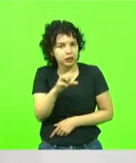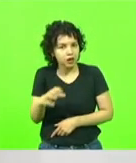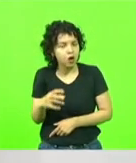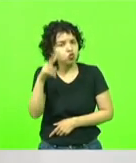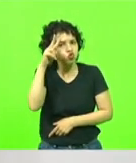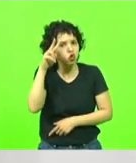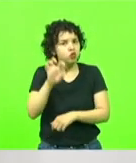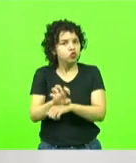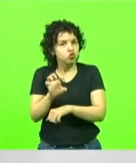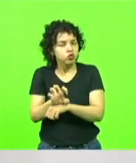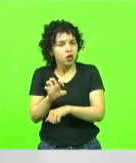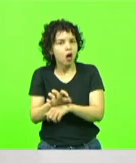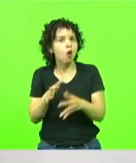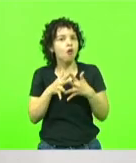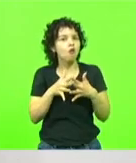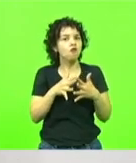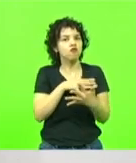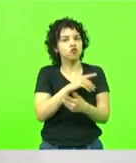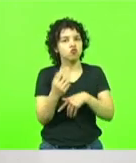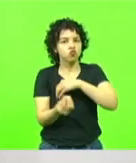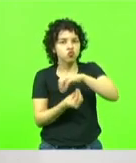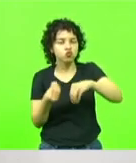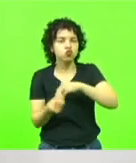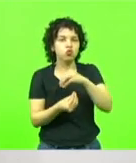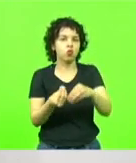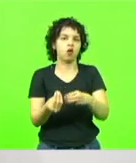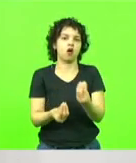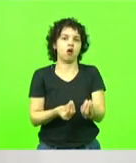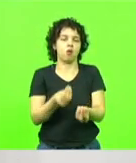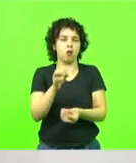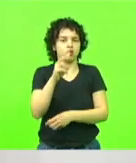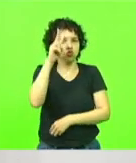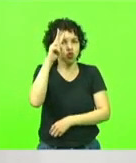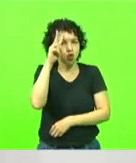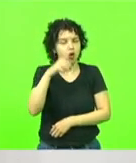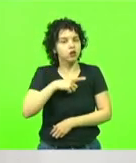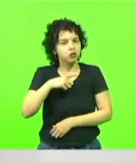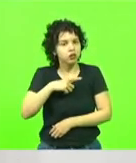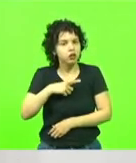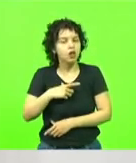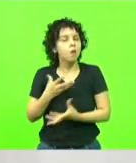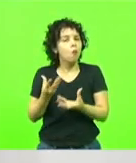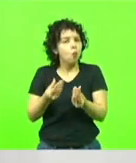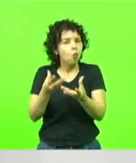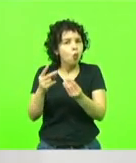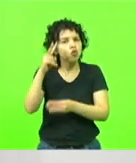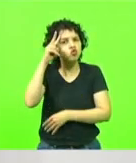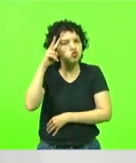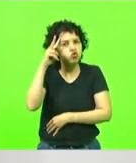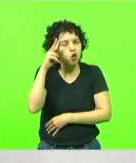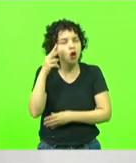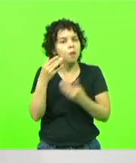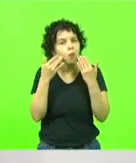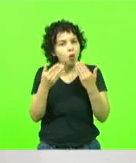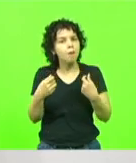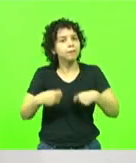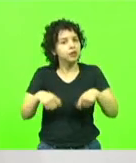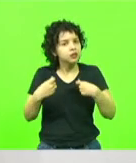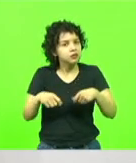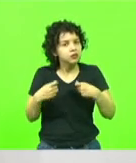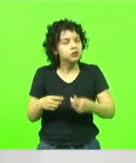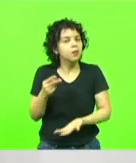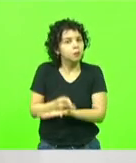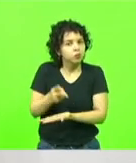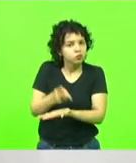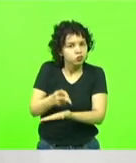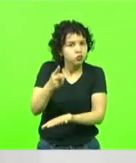história e já possui centenas de passagens que enaltecem a necessidade de manutenção da nossa existência como